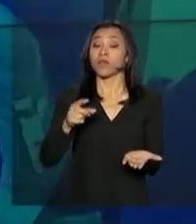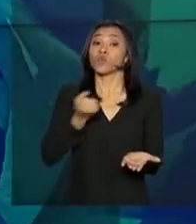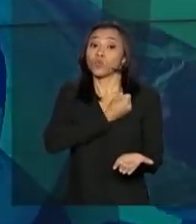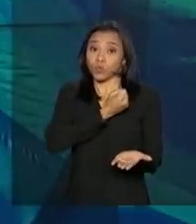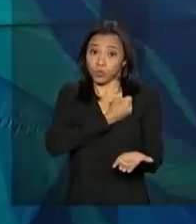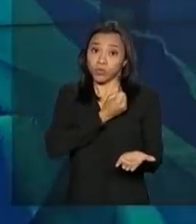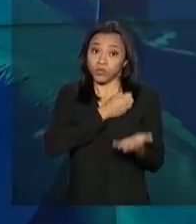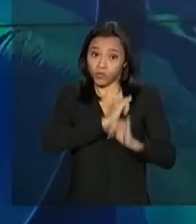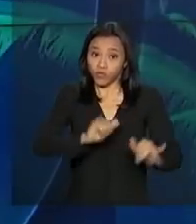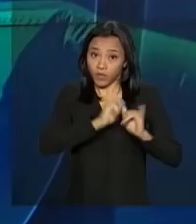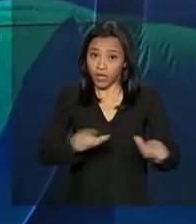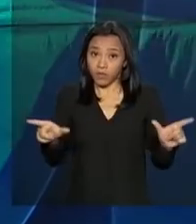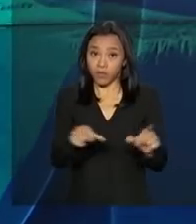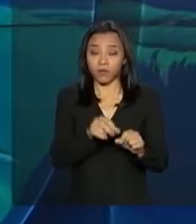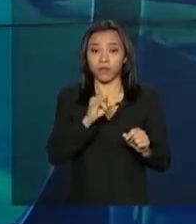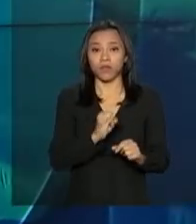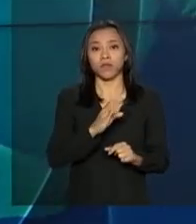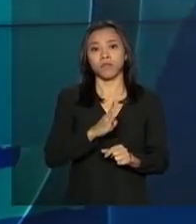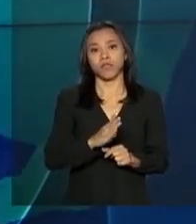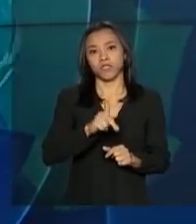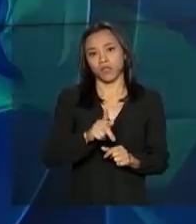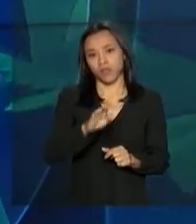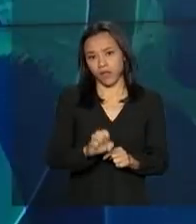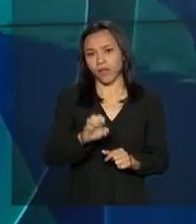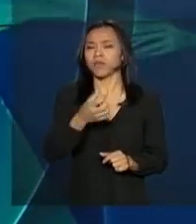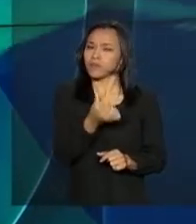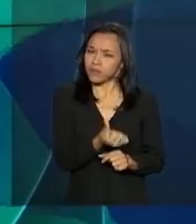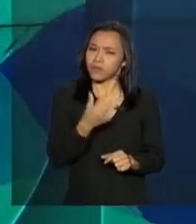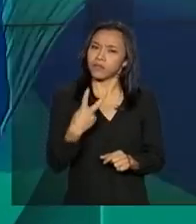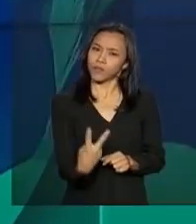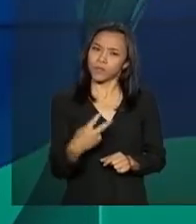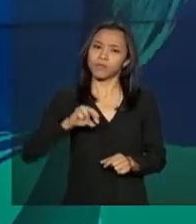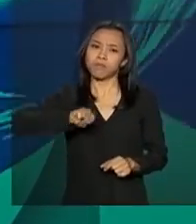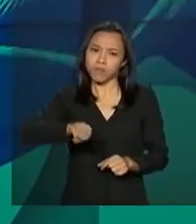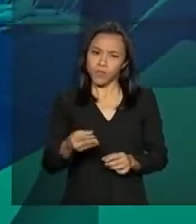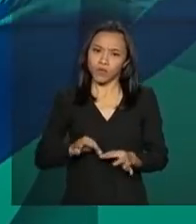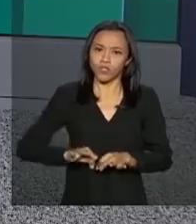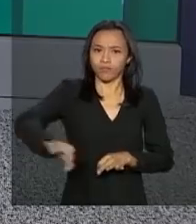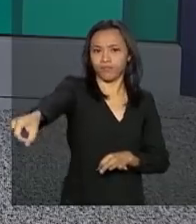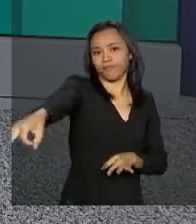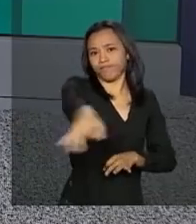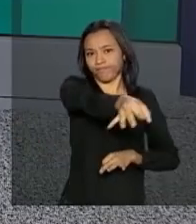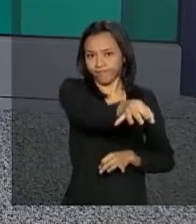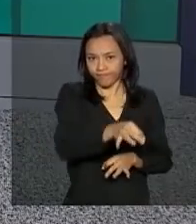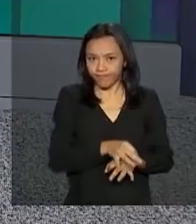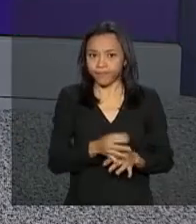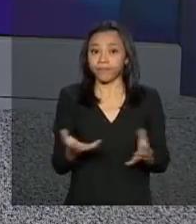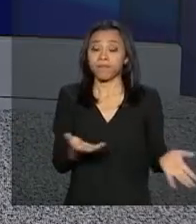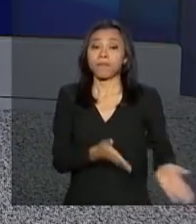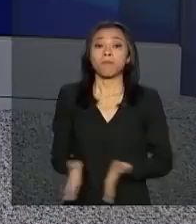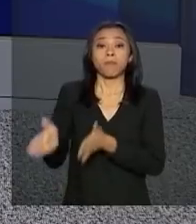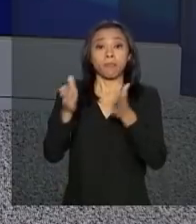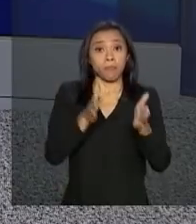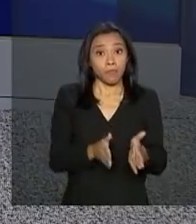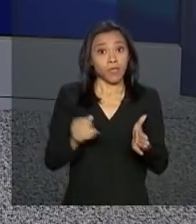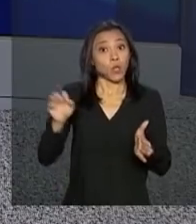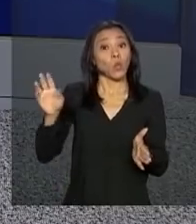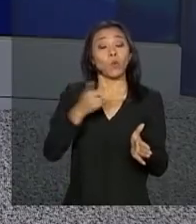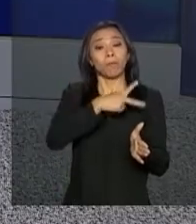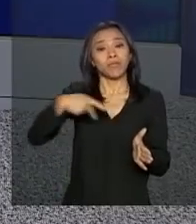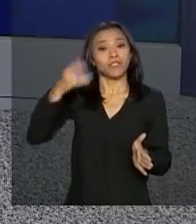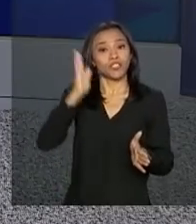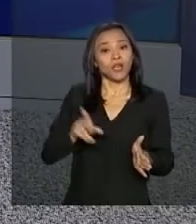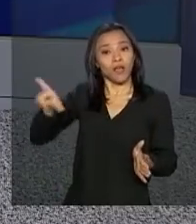divulgados hoje, deve chegar a 62 milhões de hectares. O presidente eleito, Jair Bolsonaro,